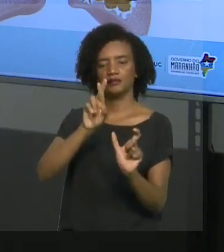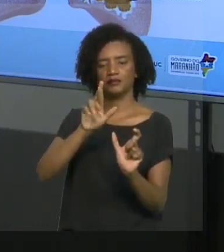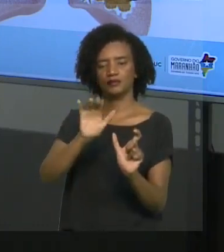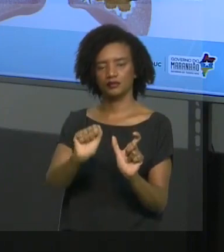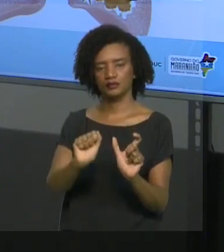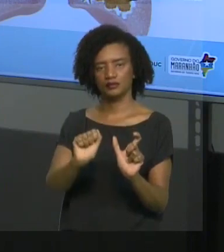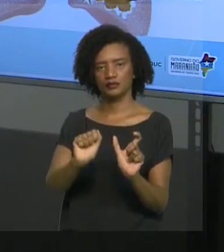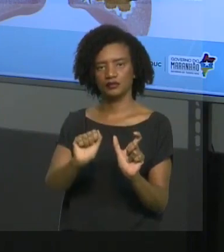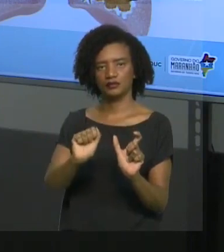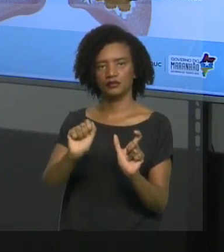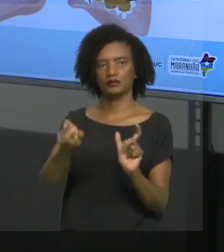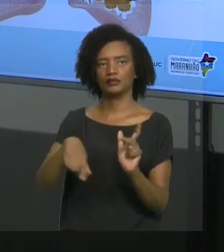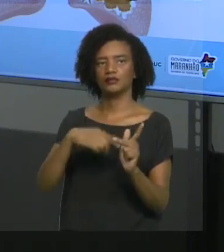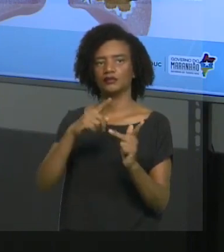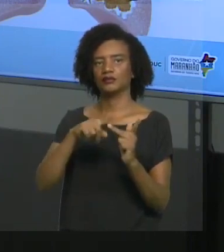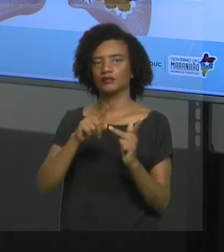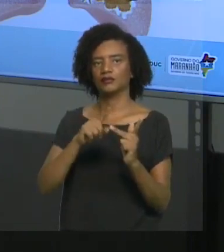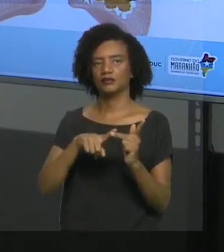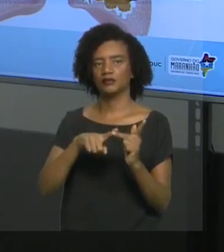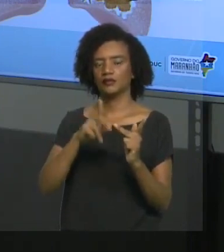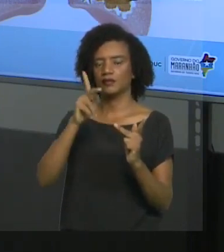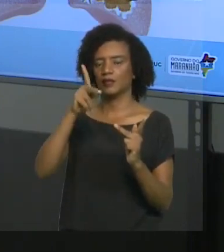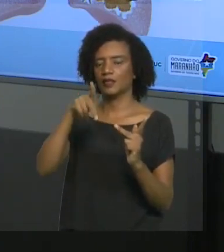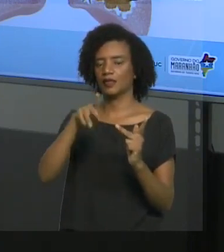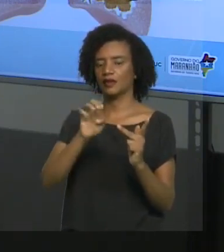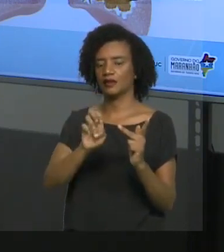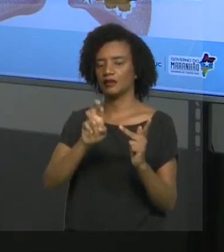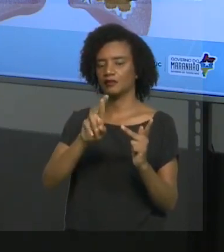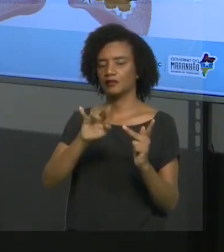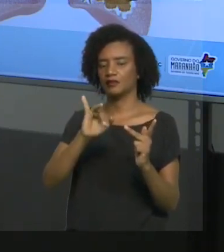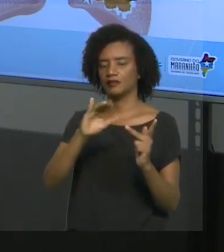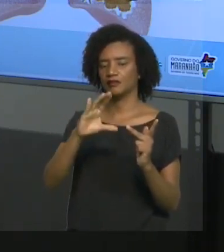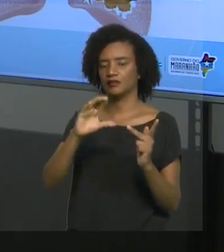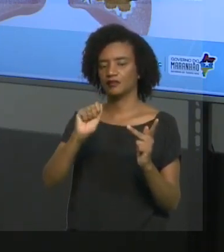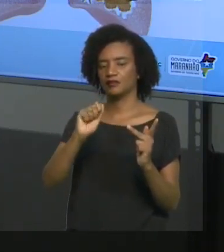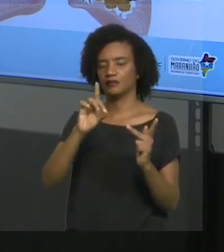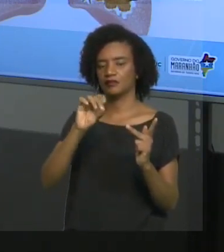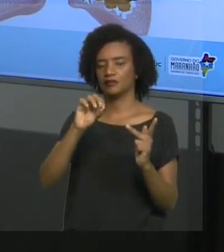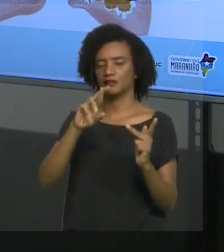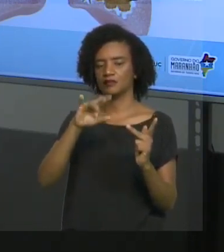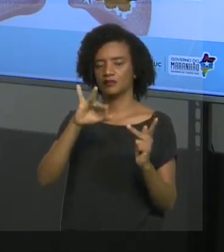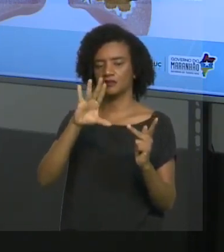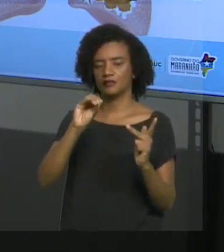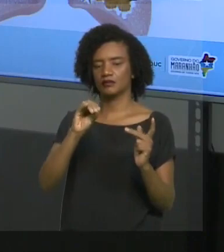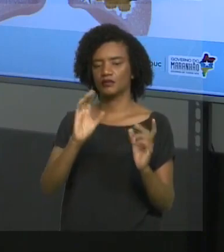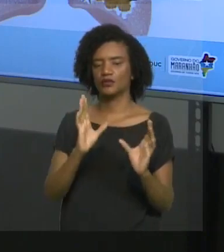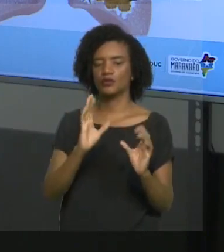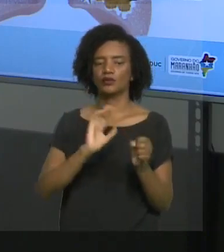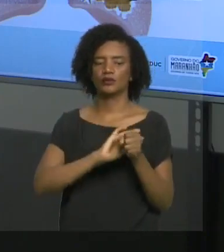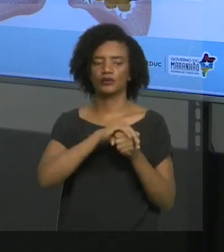Pericárdio, que recobre o coração. E peritônio, que envolve os órgãos abdominais.